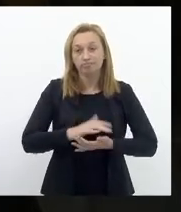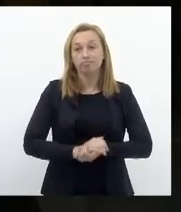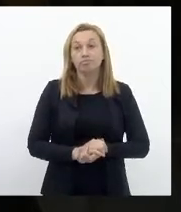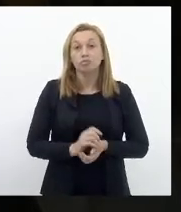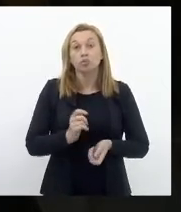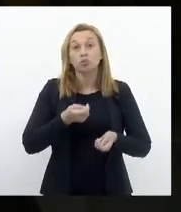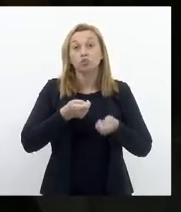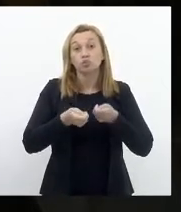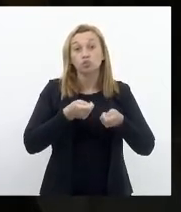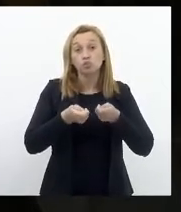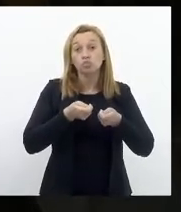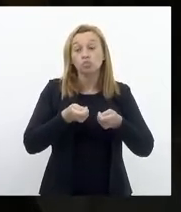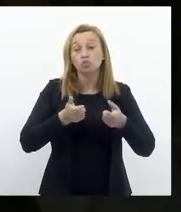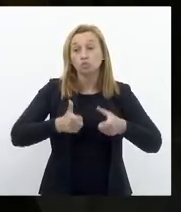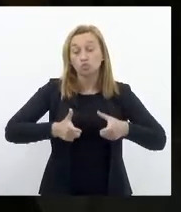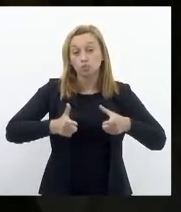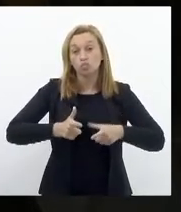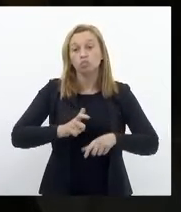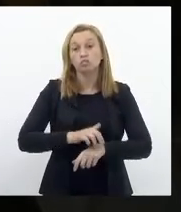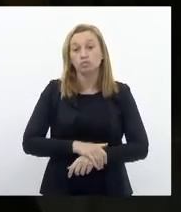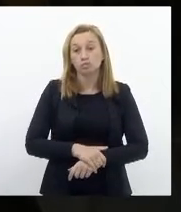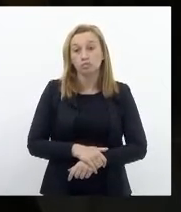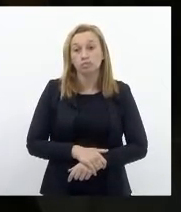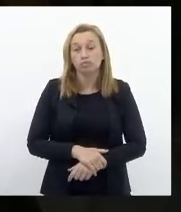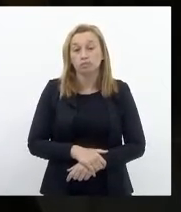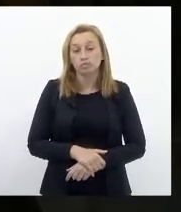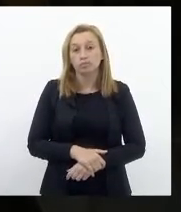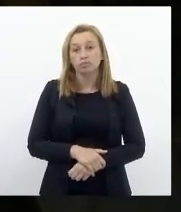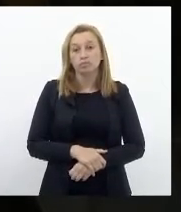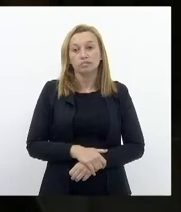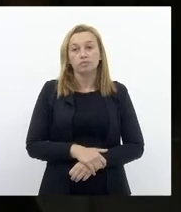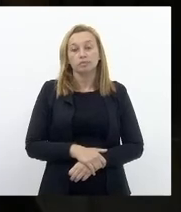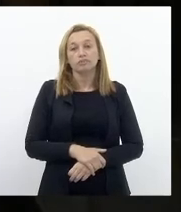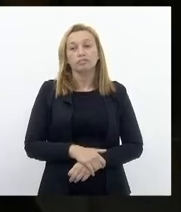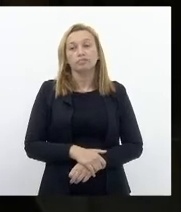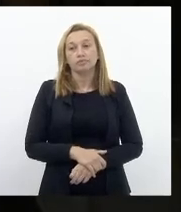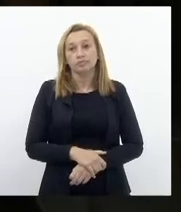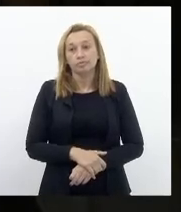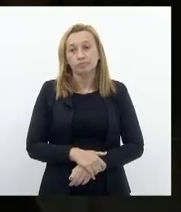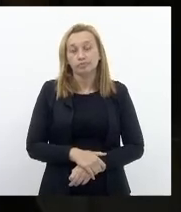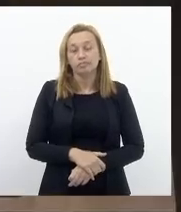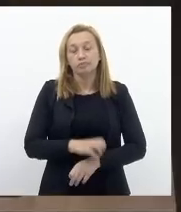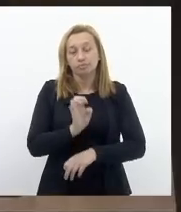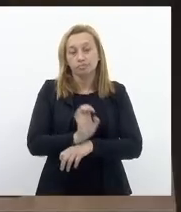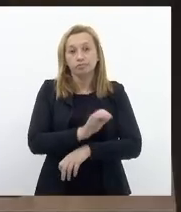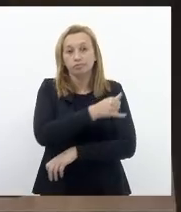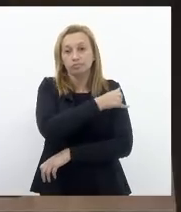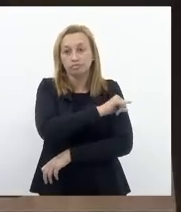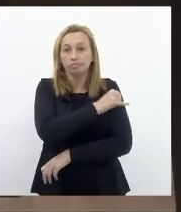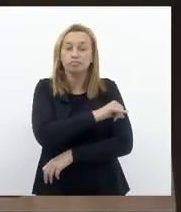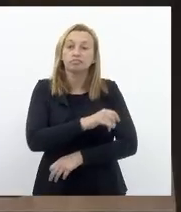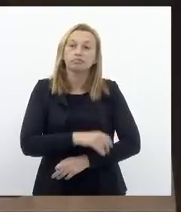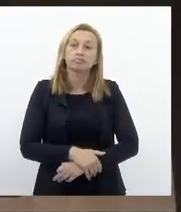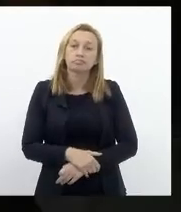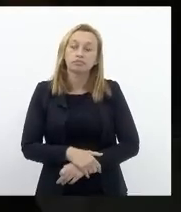domínio Territorial Que o narco E a milícia Tem nesse estado Do Rio de Janeiro